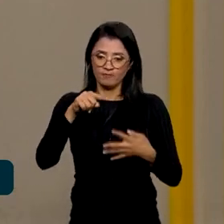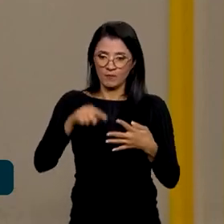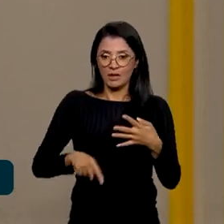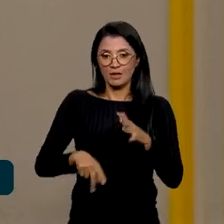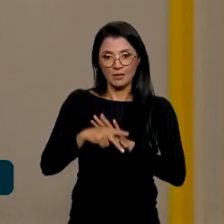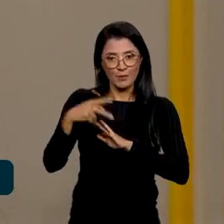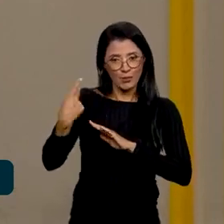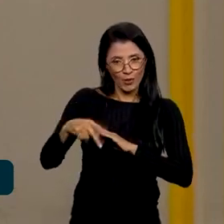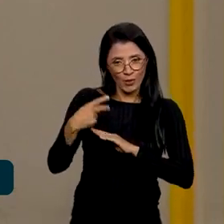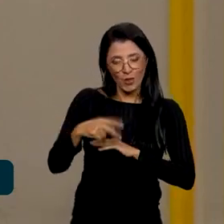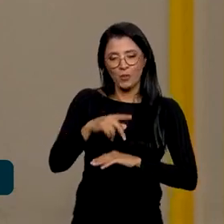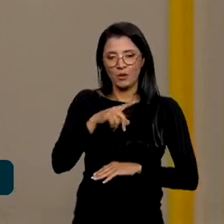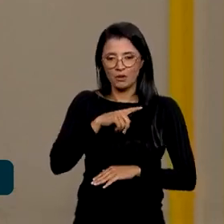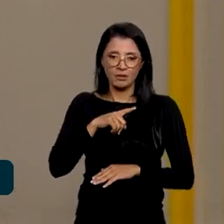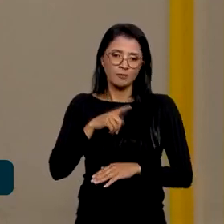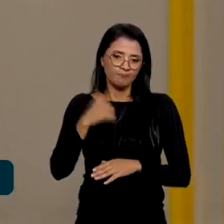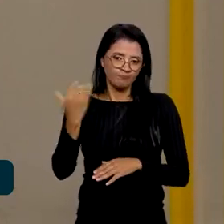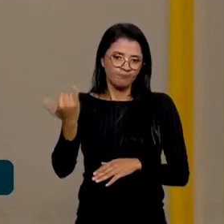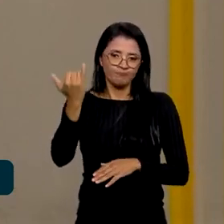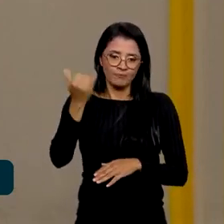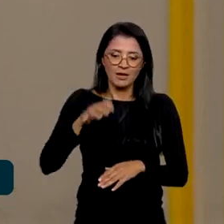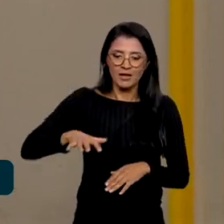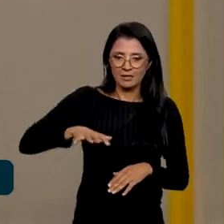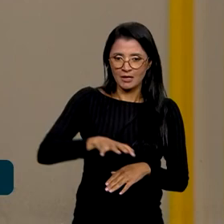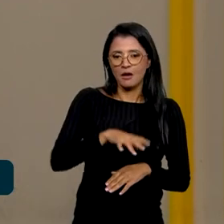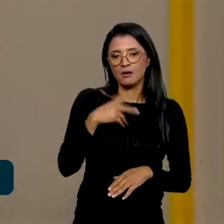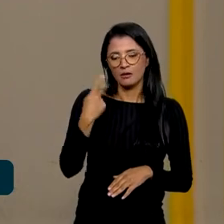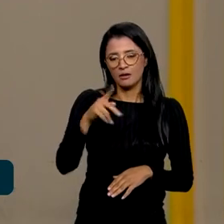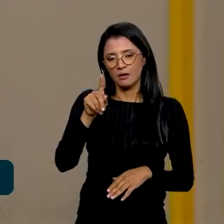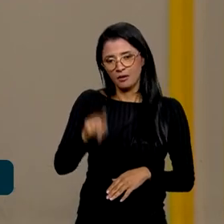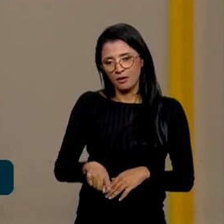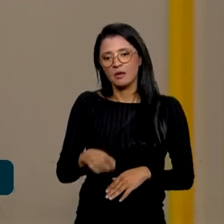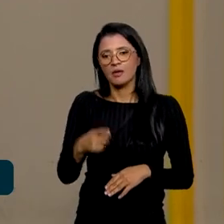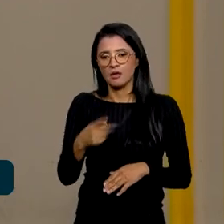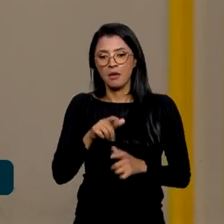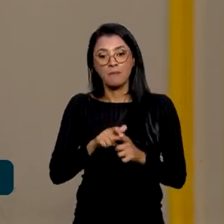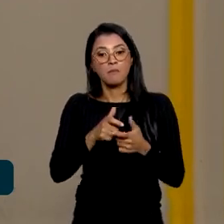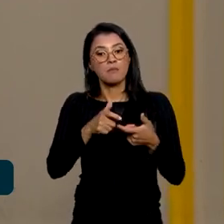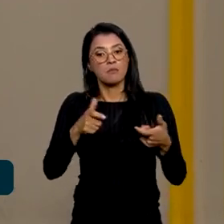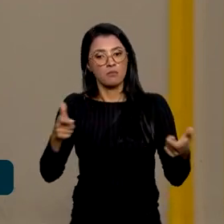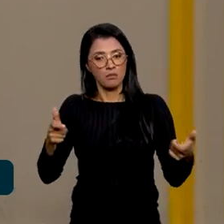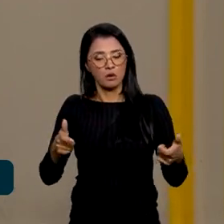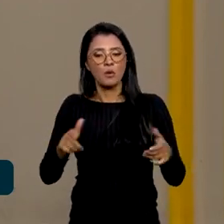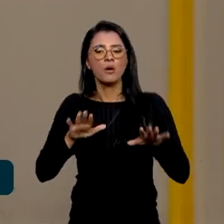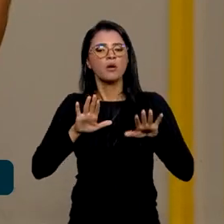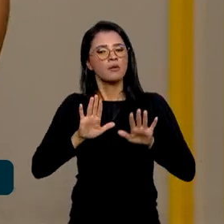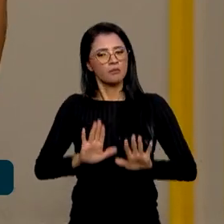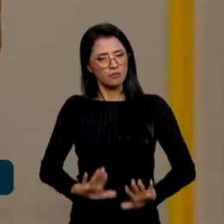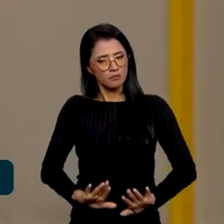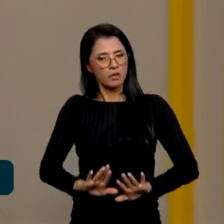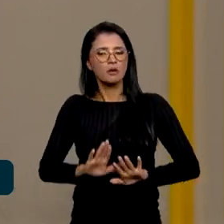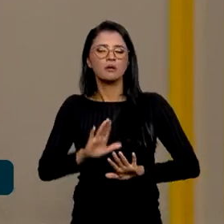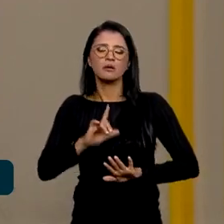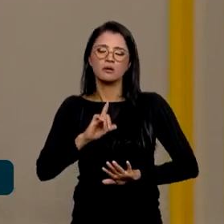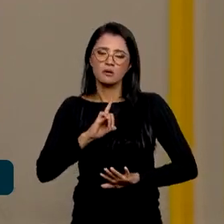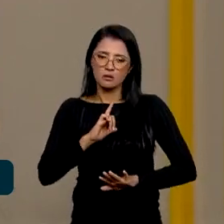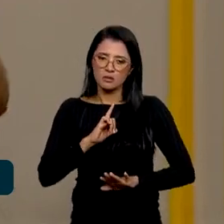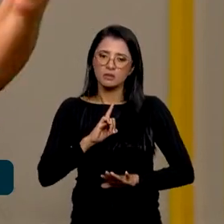específicas ressaltando esses segmentos que têm uma demanda maior. Mas a